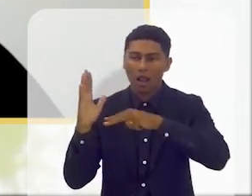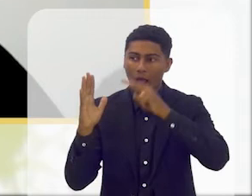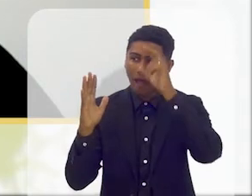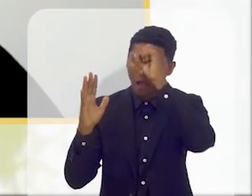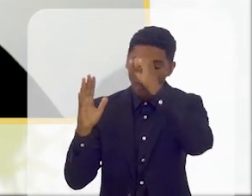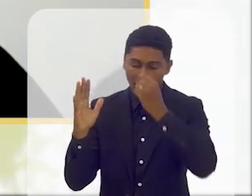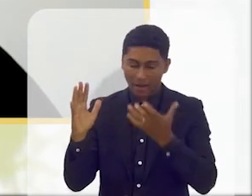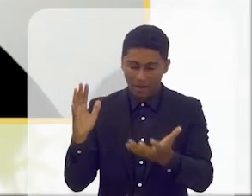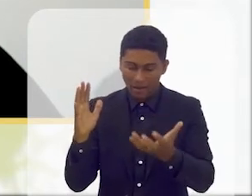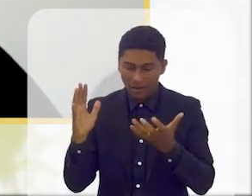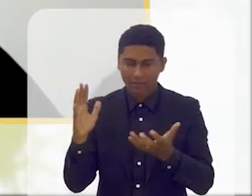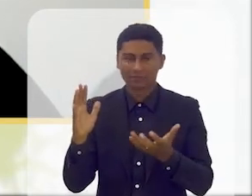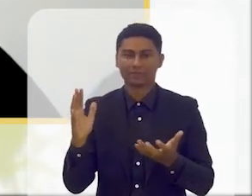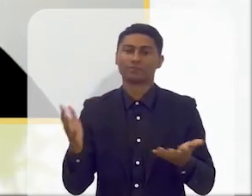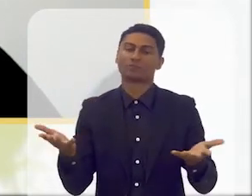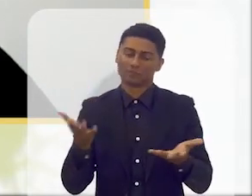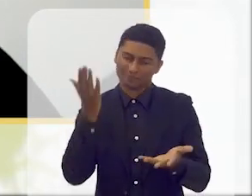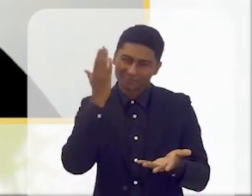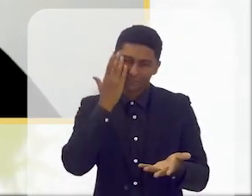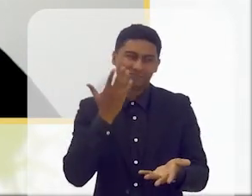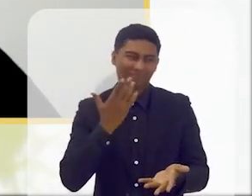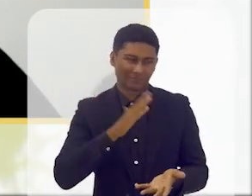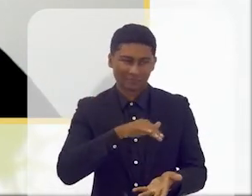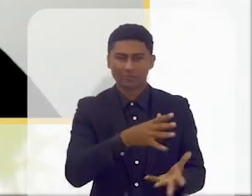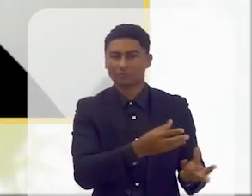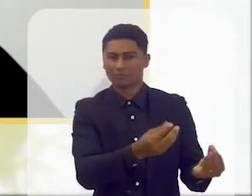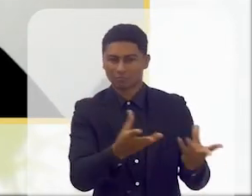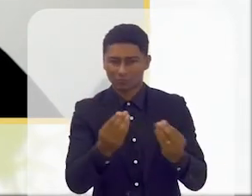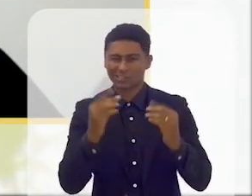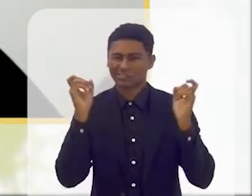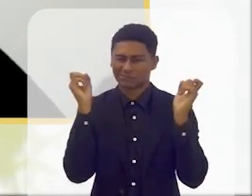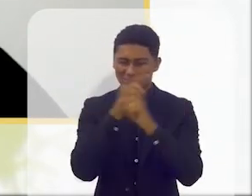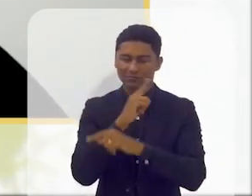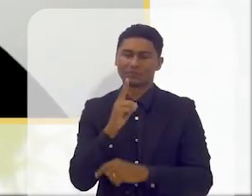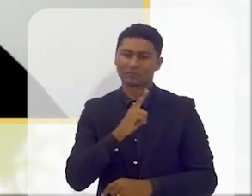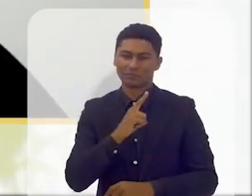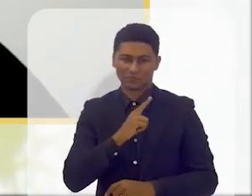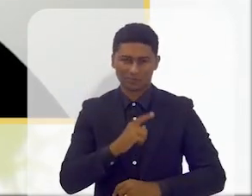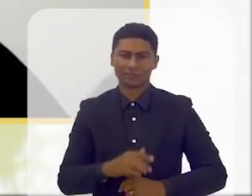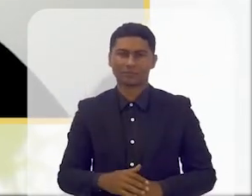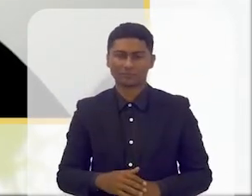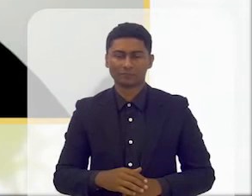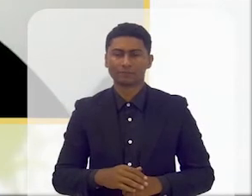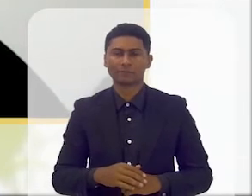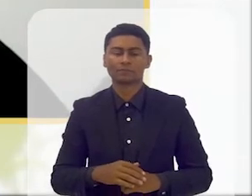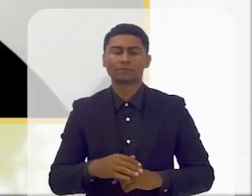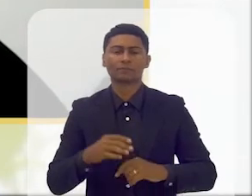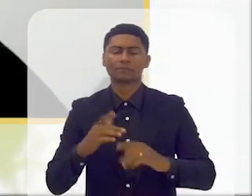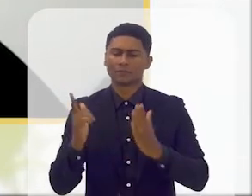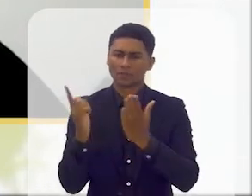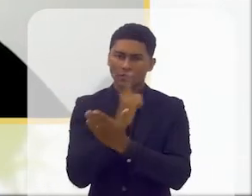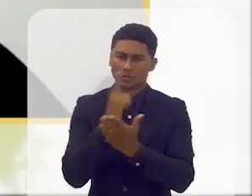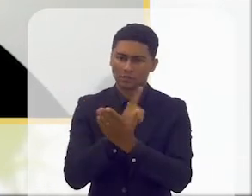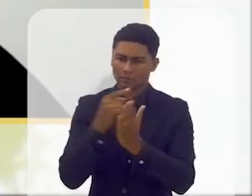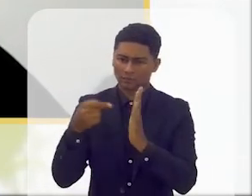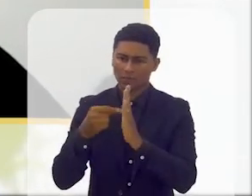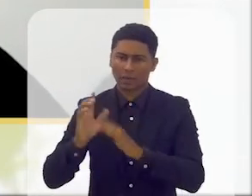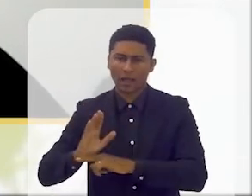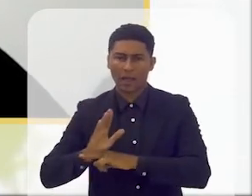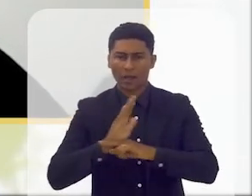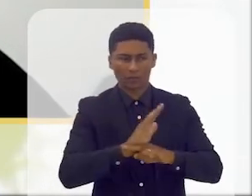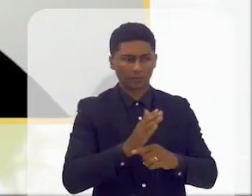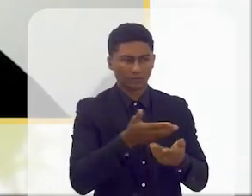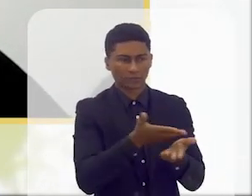hoje em dia sabemos que muitas crianças têm dificuldade não falámos aqui mas por exemplo são livros que ajudam as crianças com